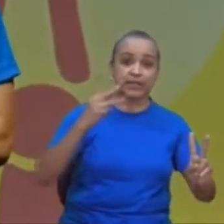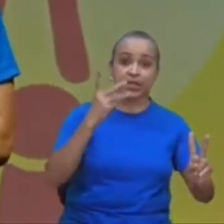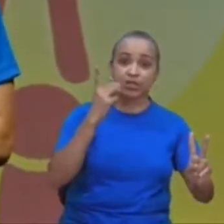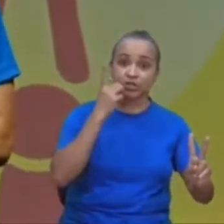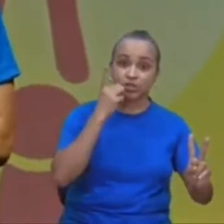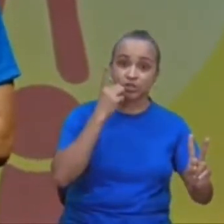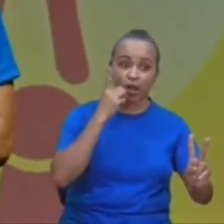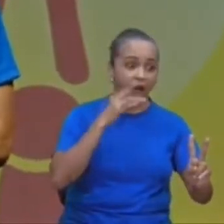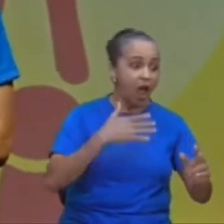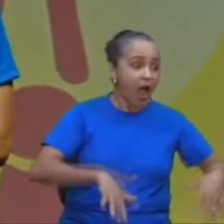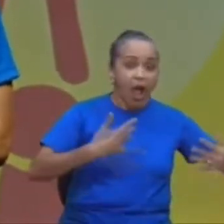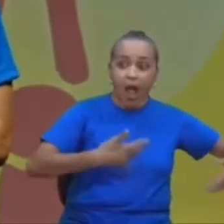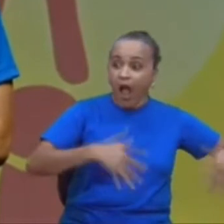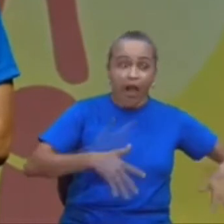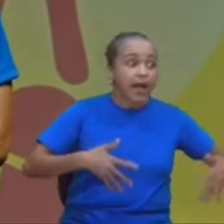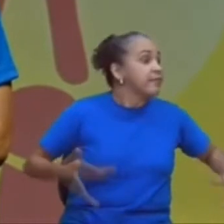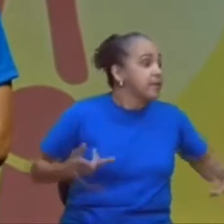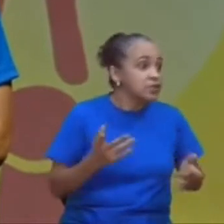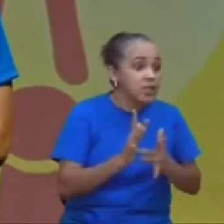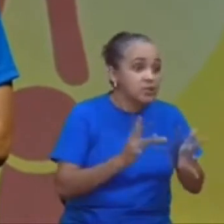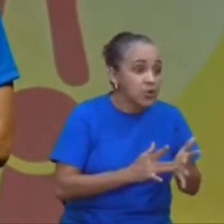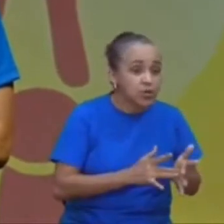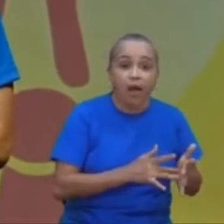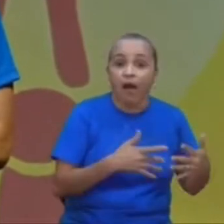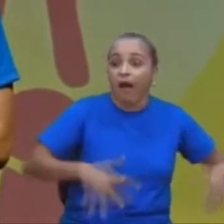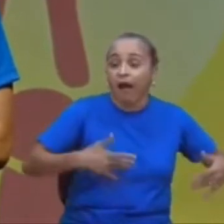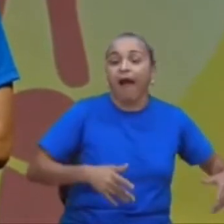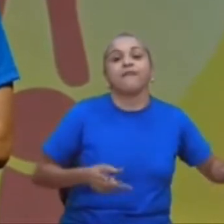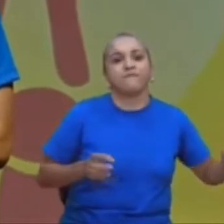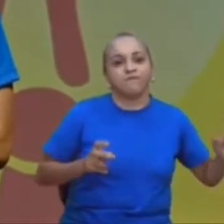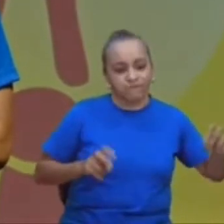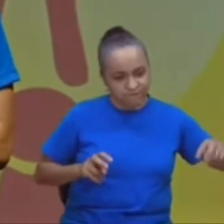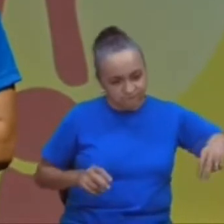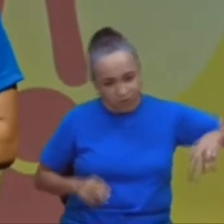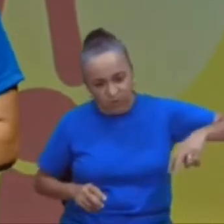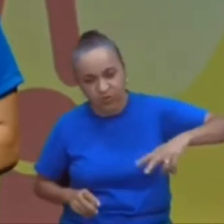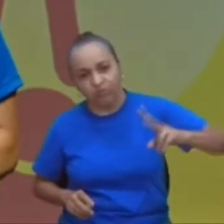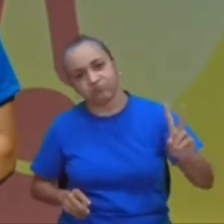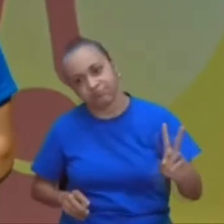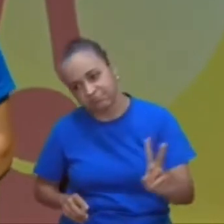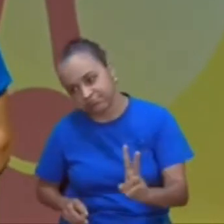encontraram no templo, sentado entre os mestres,